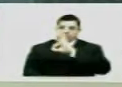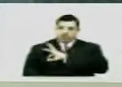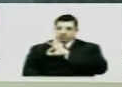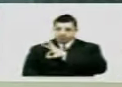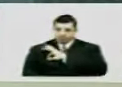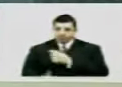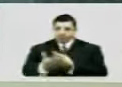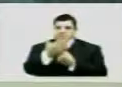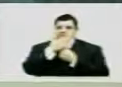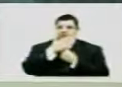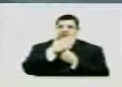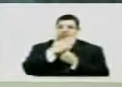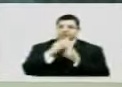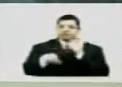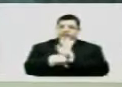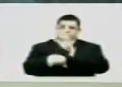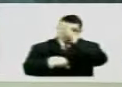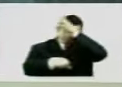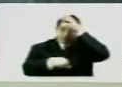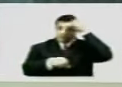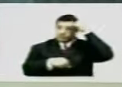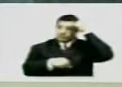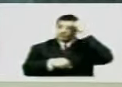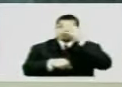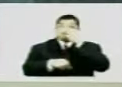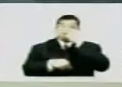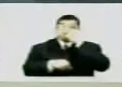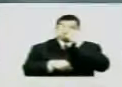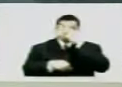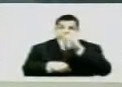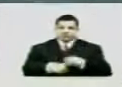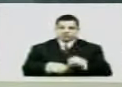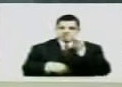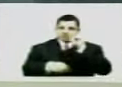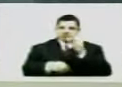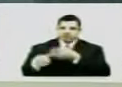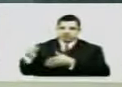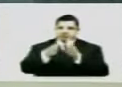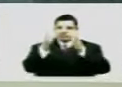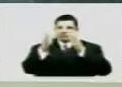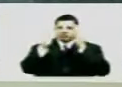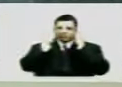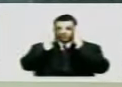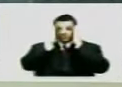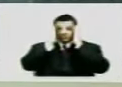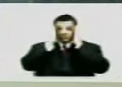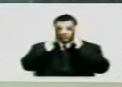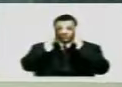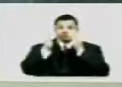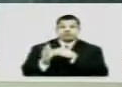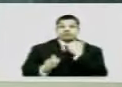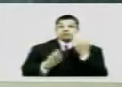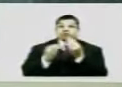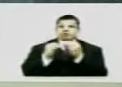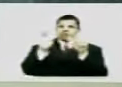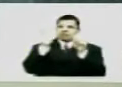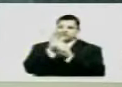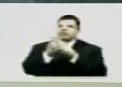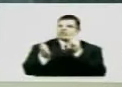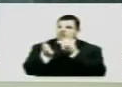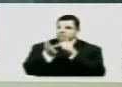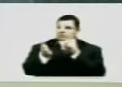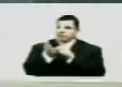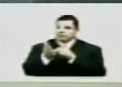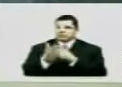política de segurança pública do estado Amazonas optou por esse caminho morreram muitos traficantes, é